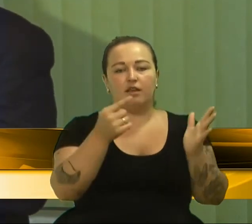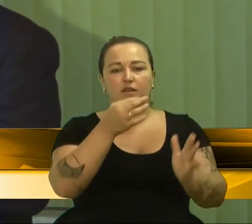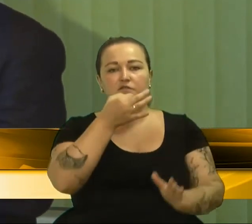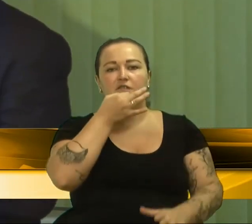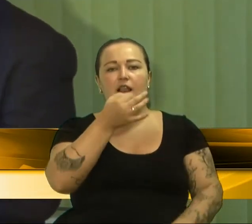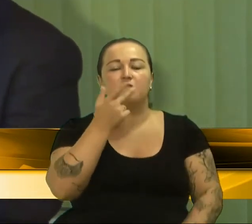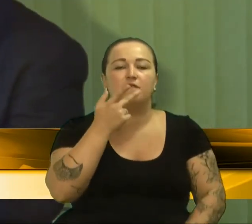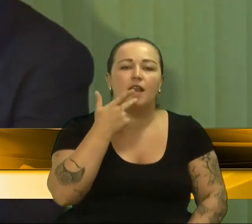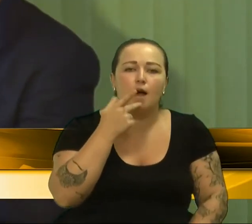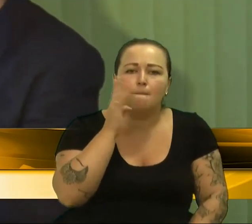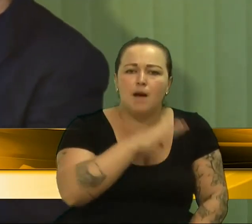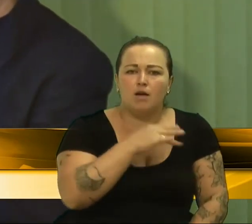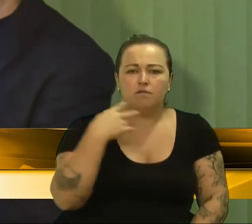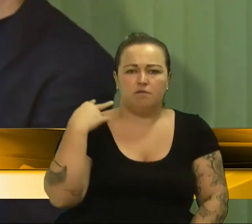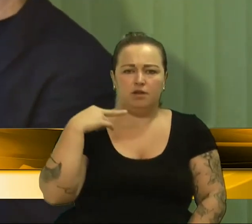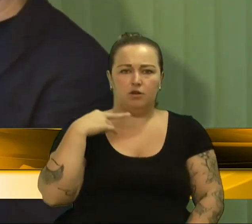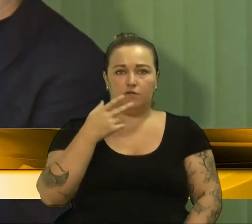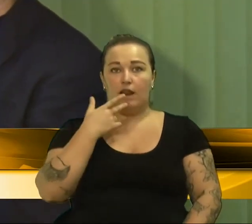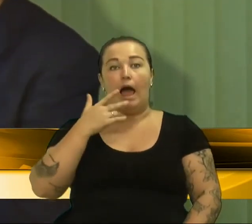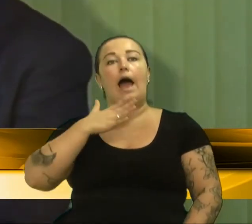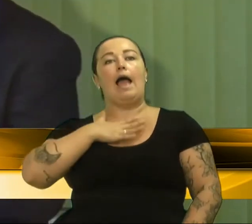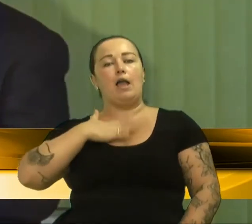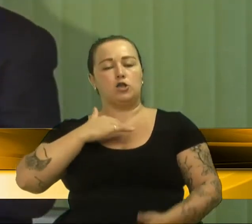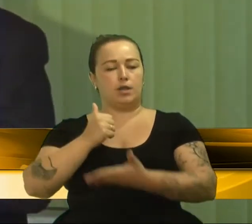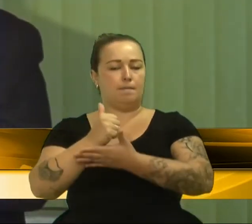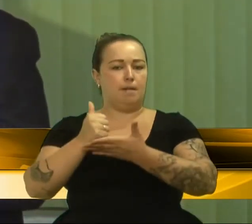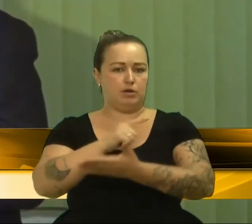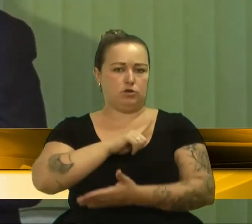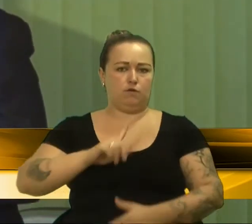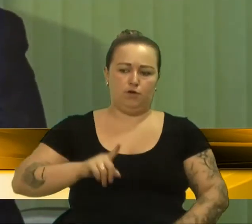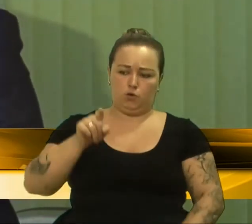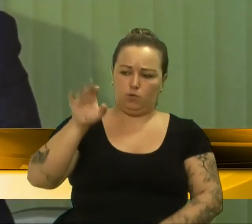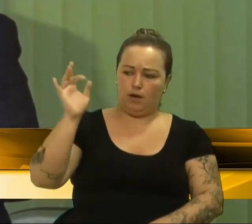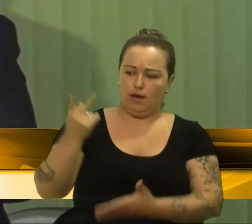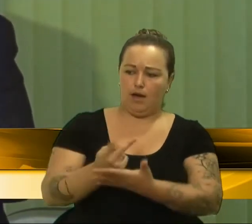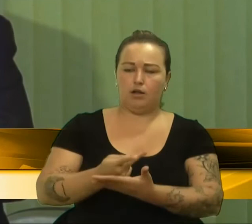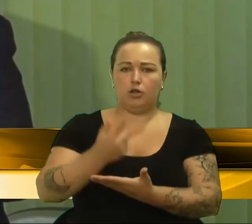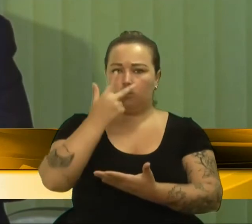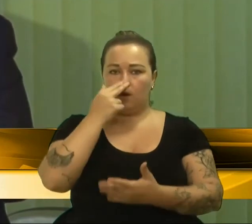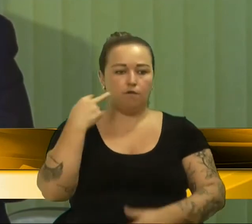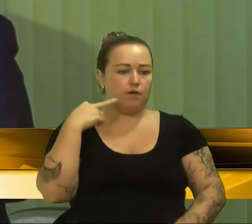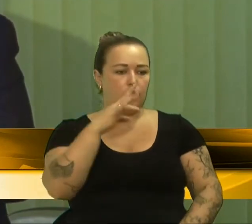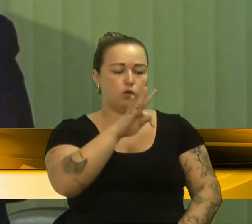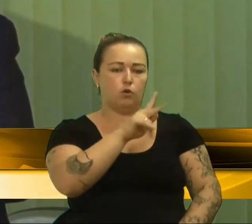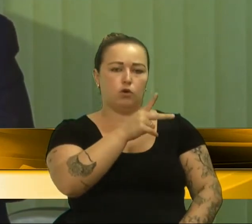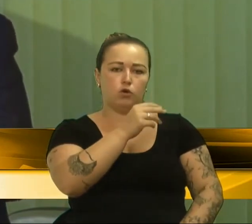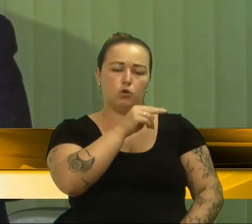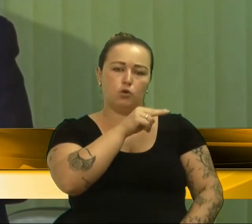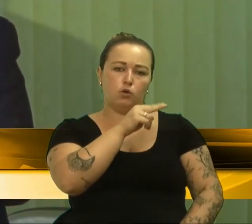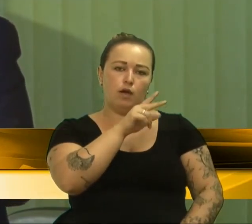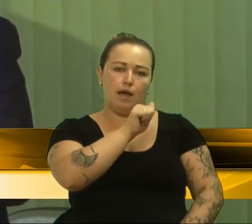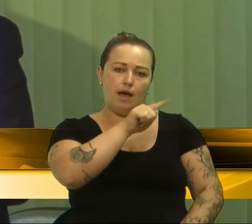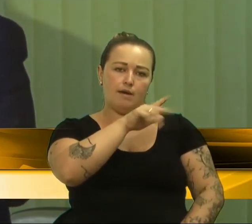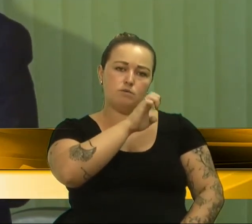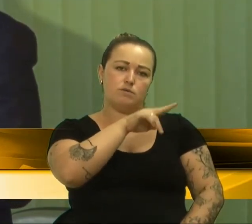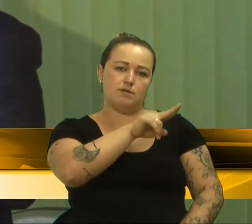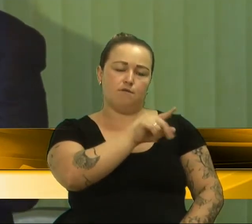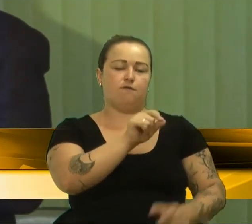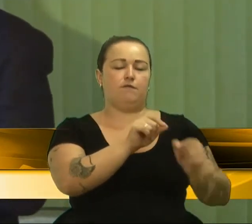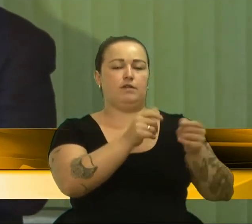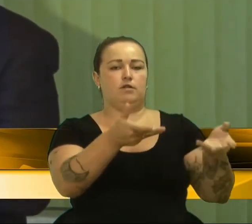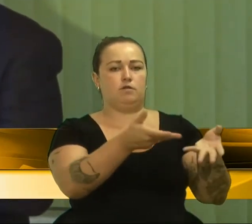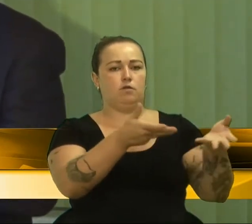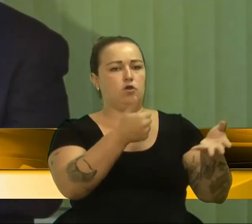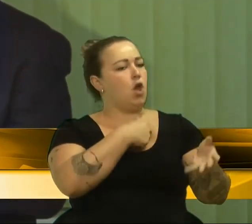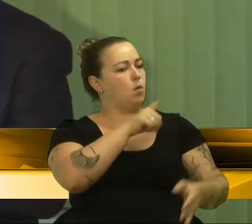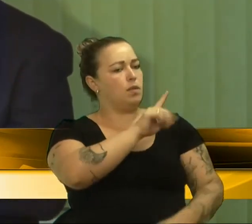Então, é melhor que se diga assim, ah, eu sou da base do governo e acho que tudo é errado de fazer. Como fez o vereador Tomé hoje aqui? Como fez o vereador Tomé hoje? Digo,